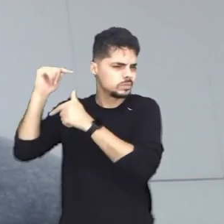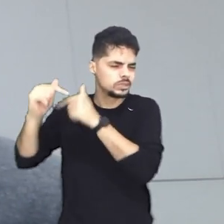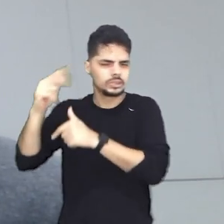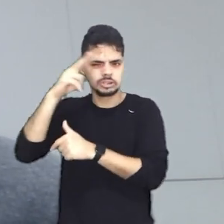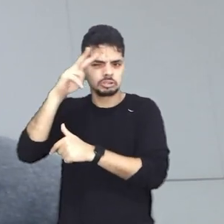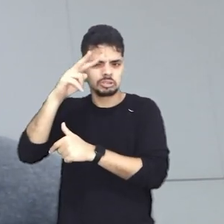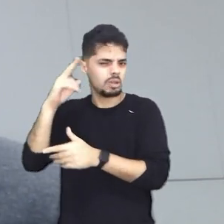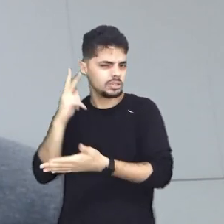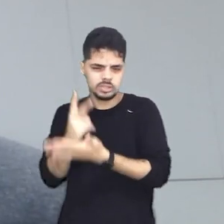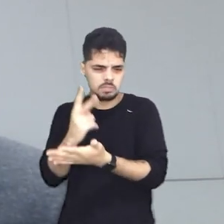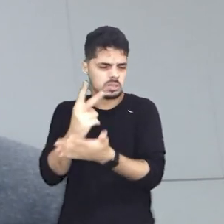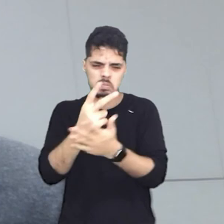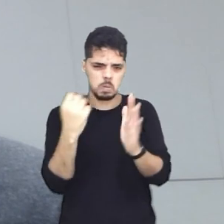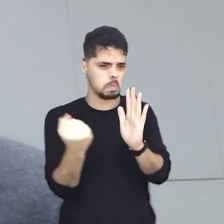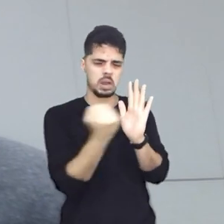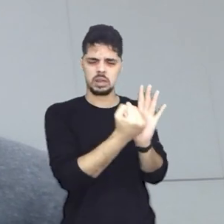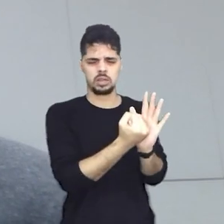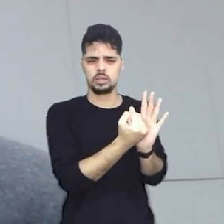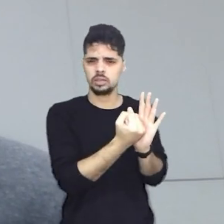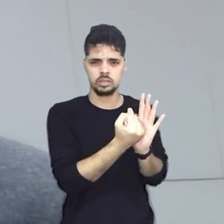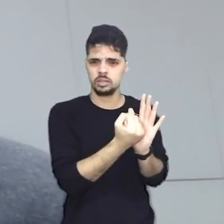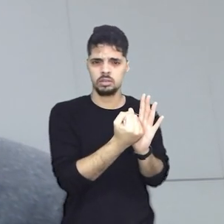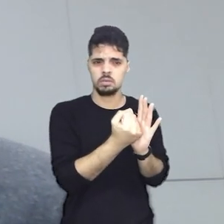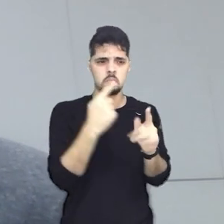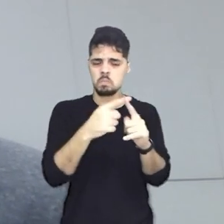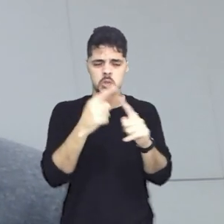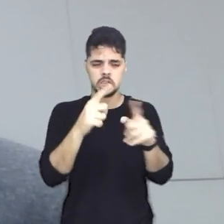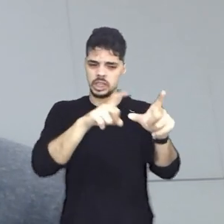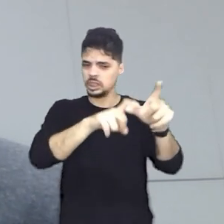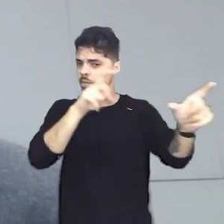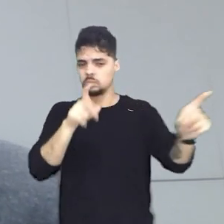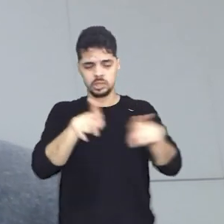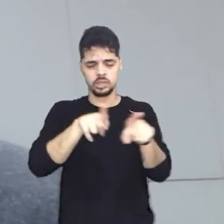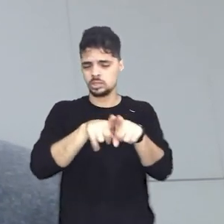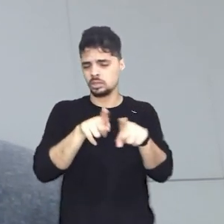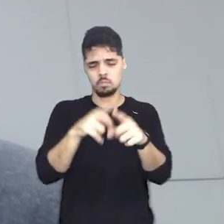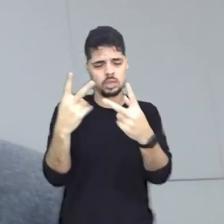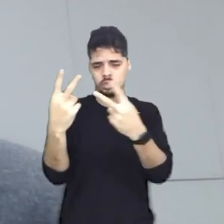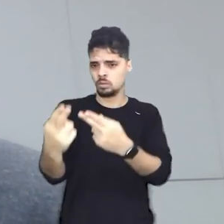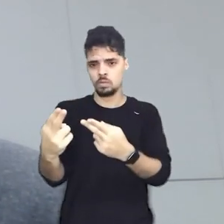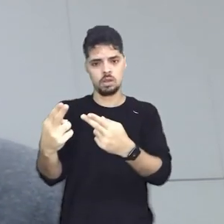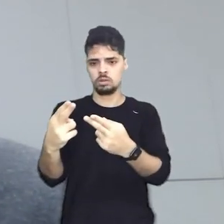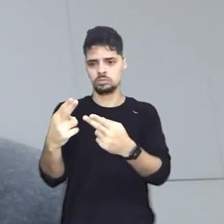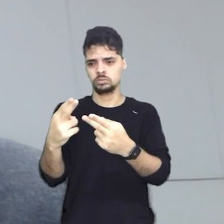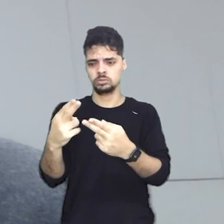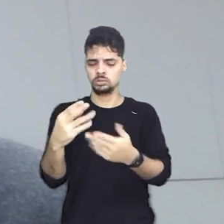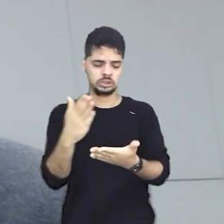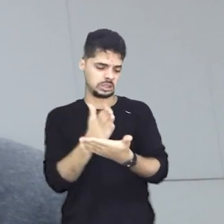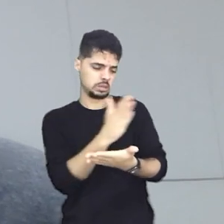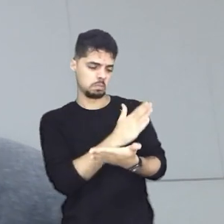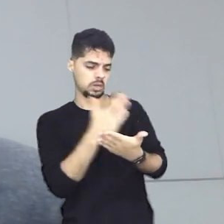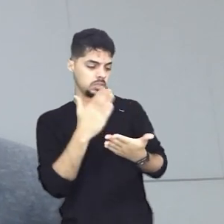é recorrente em nossa história. Diga-se de passagem, a independência em